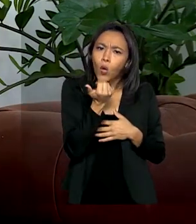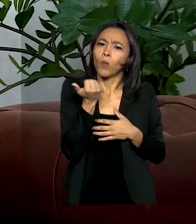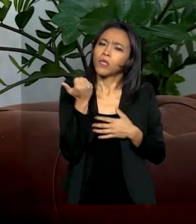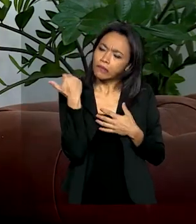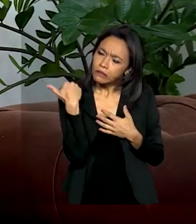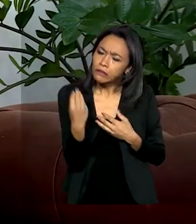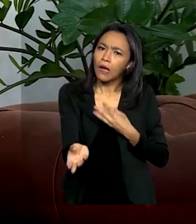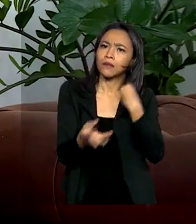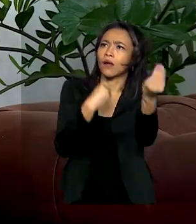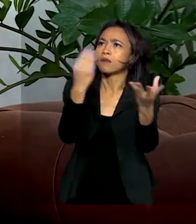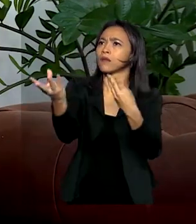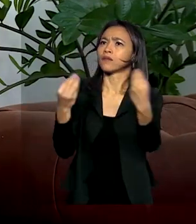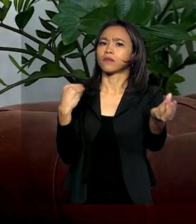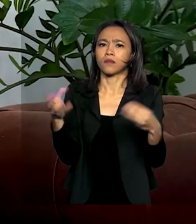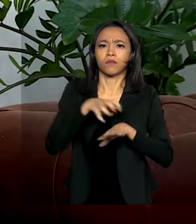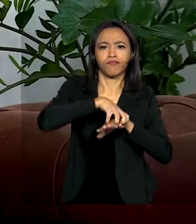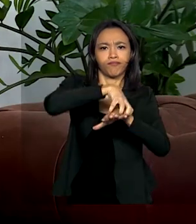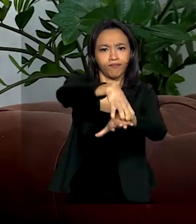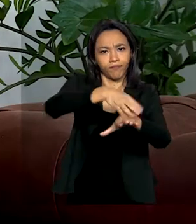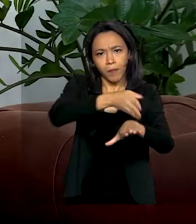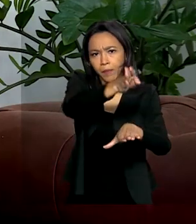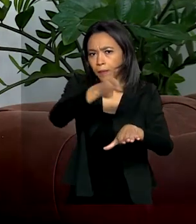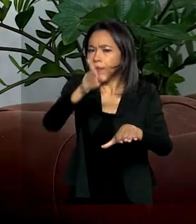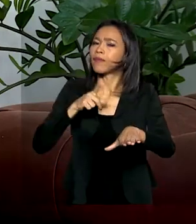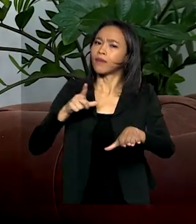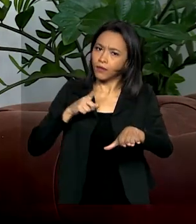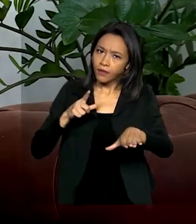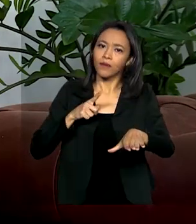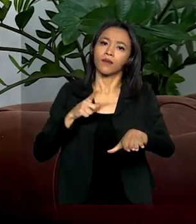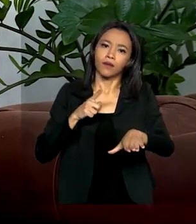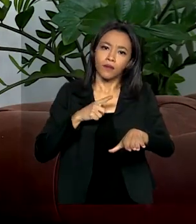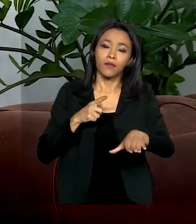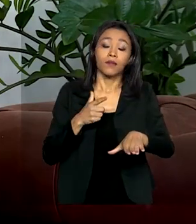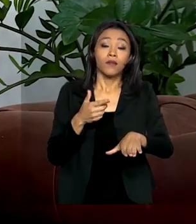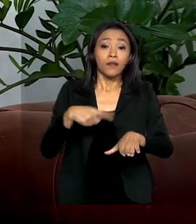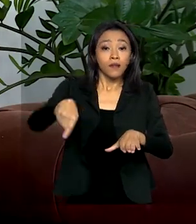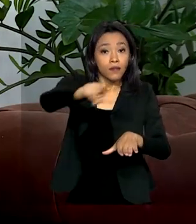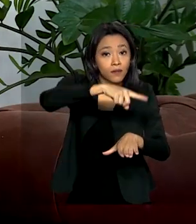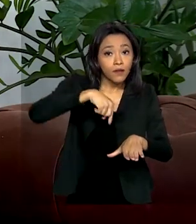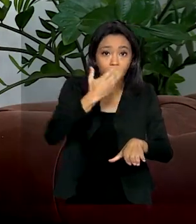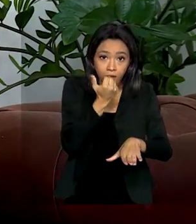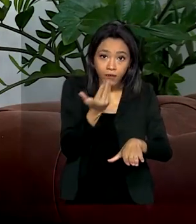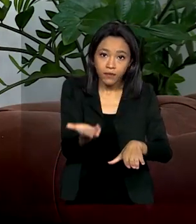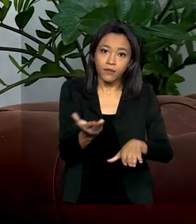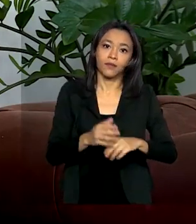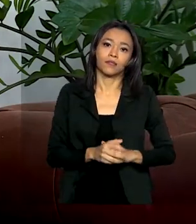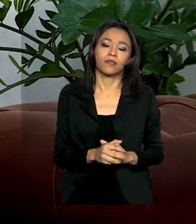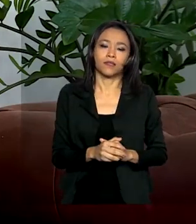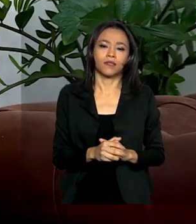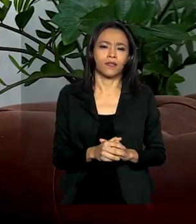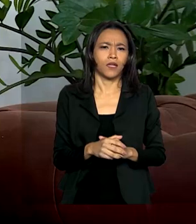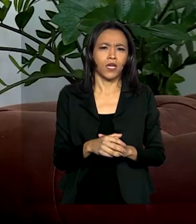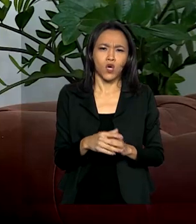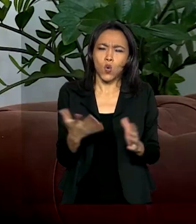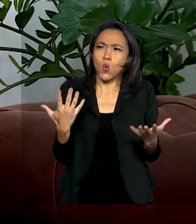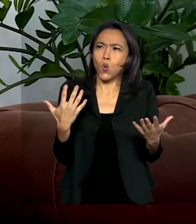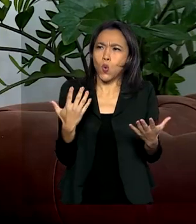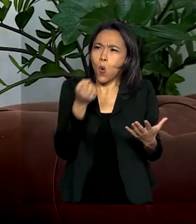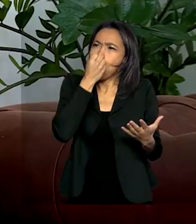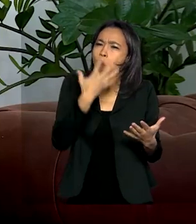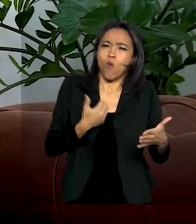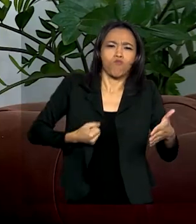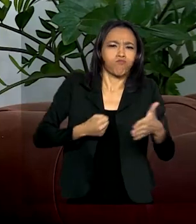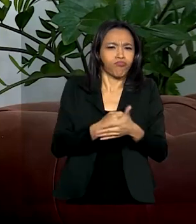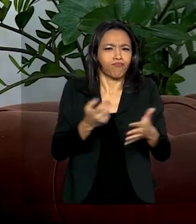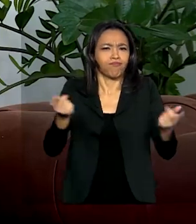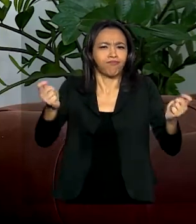para a nossa população para que ela seja abastecida com fartura e